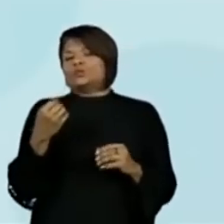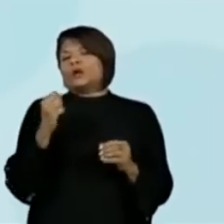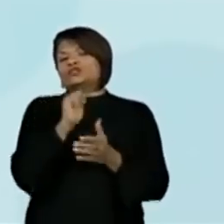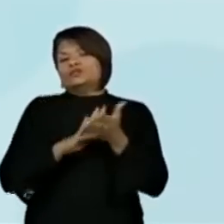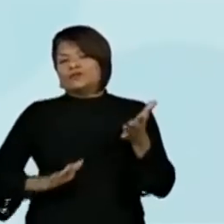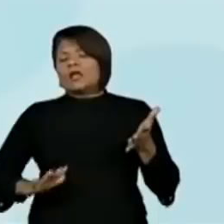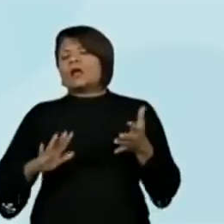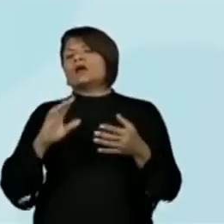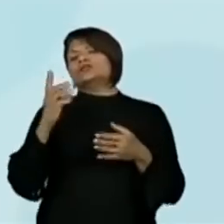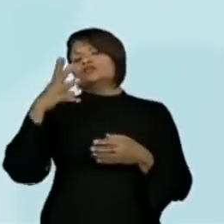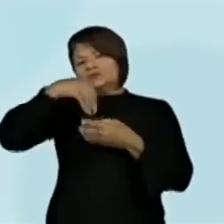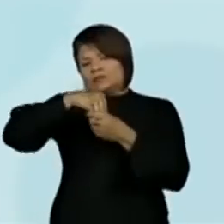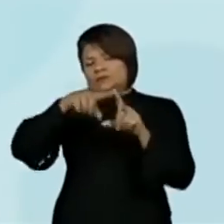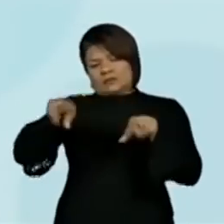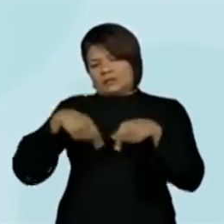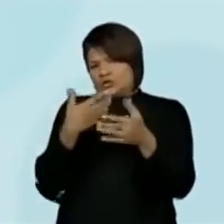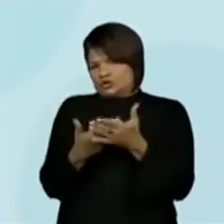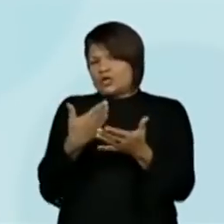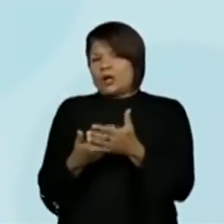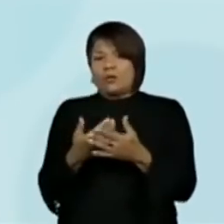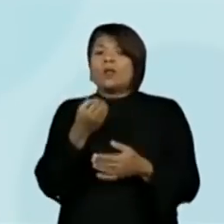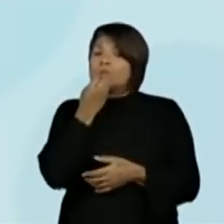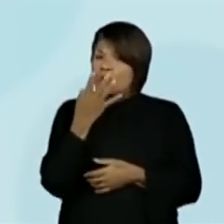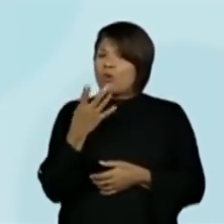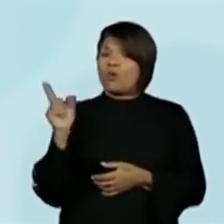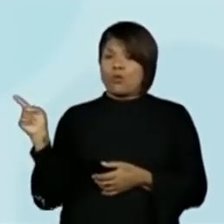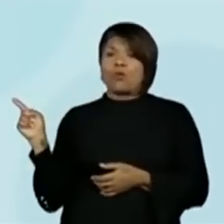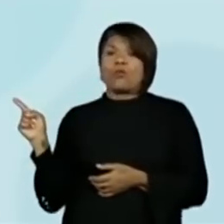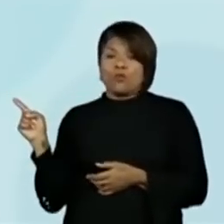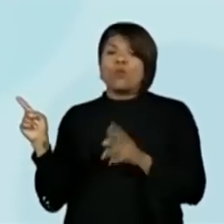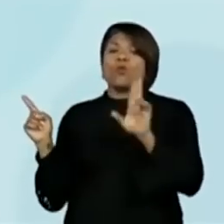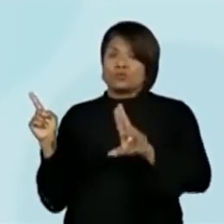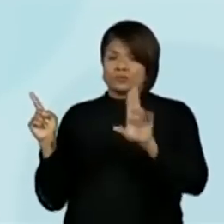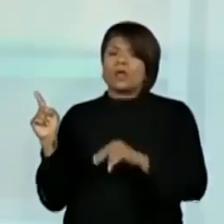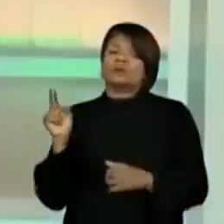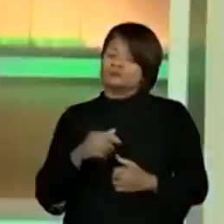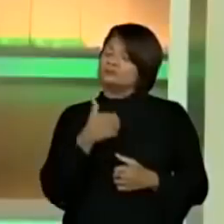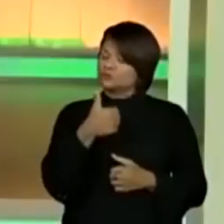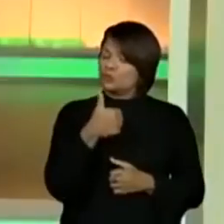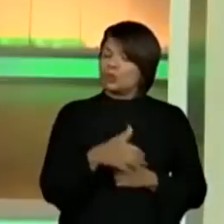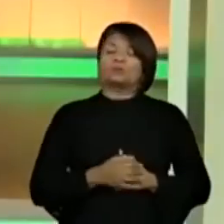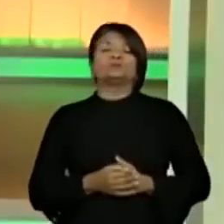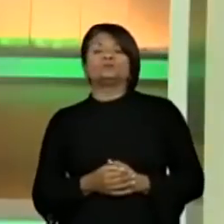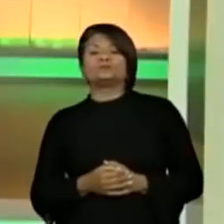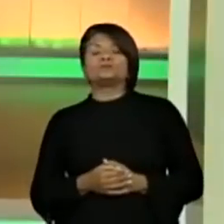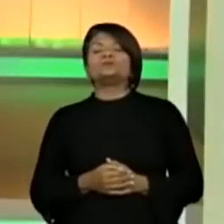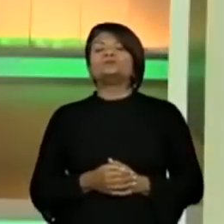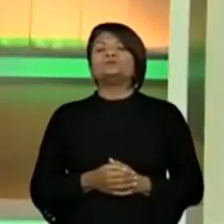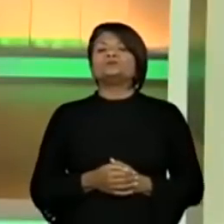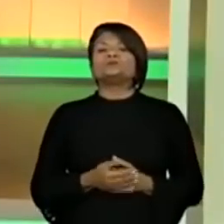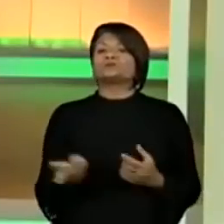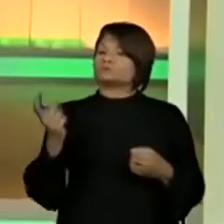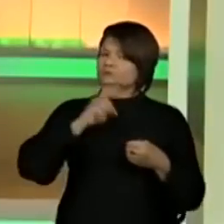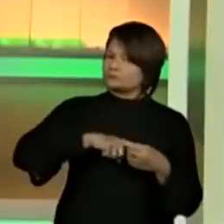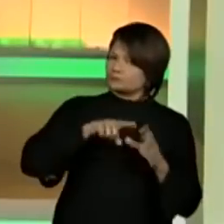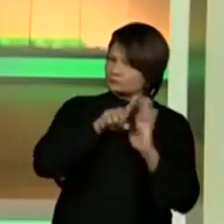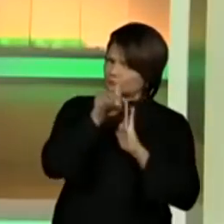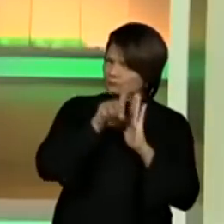usarem bastante esse tipo de texto para vocês se apropriarem disso. Vamos voltar aqui para as perguntas.